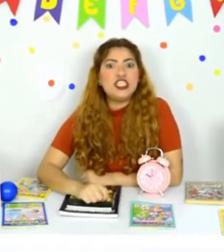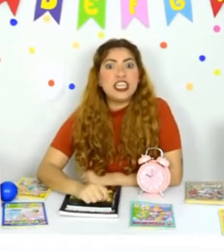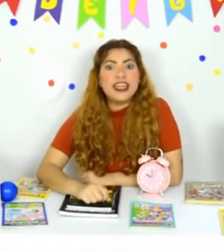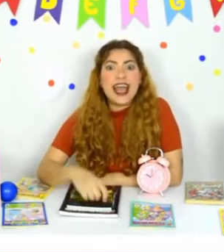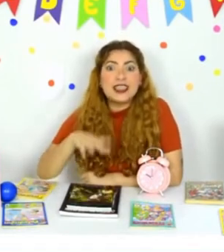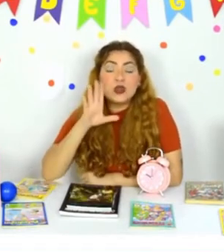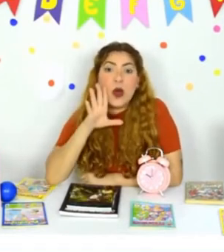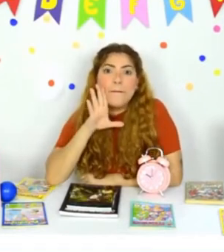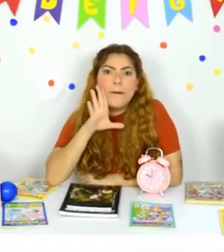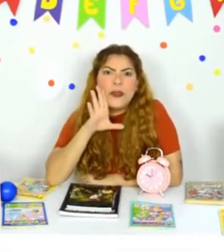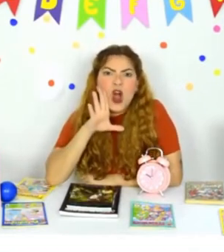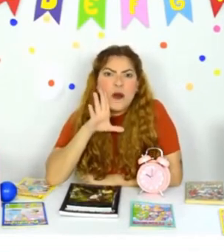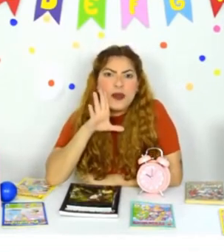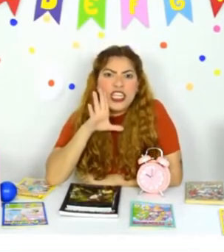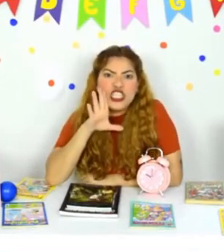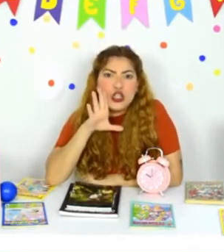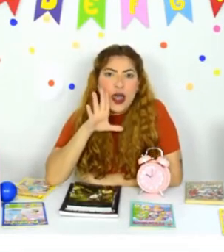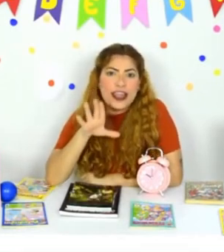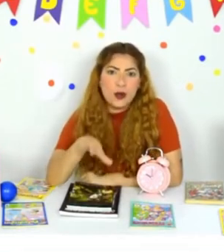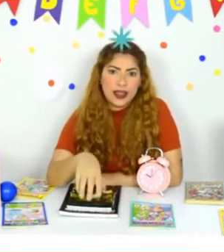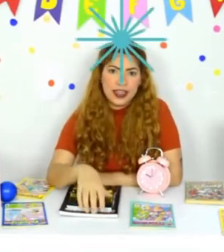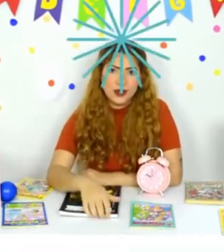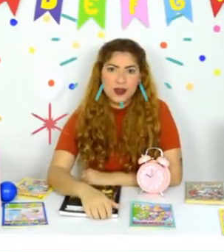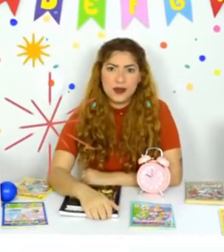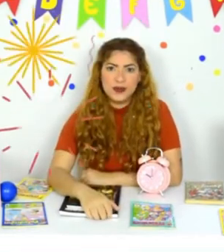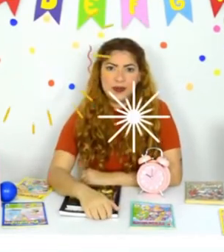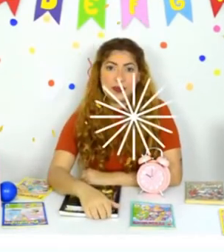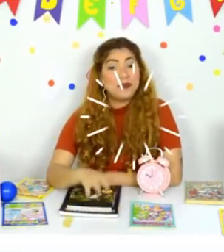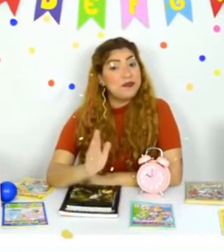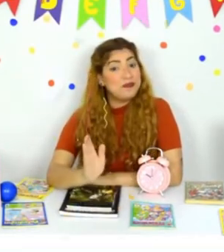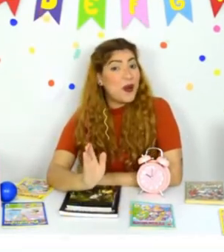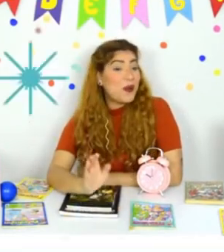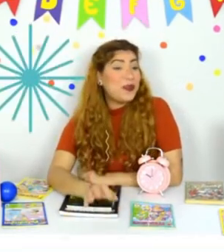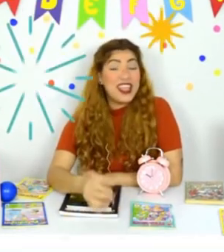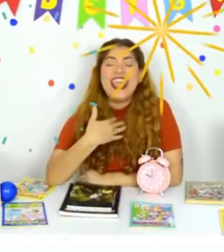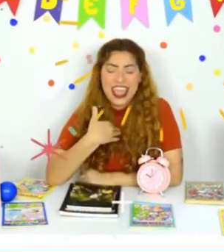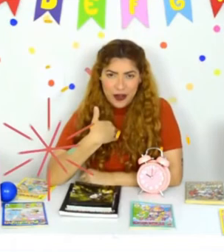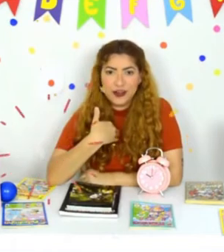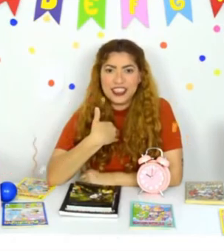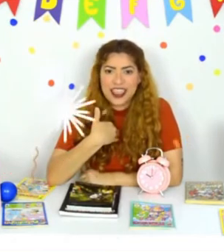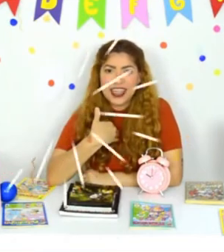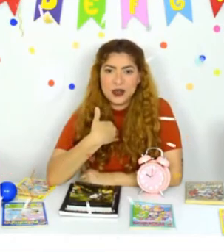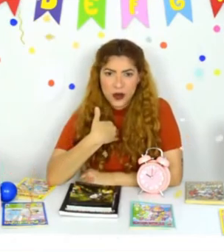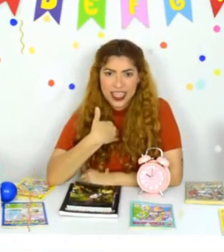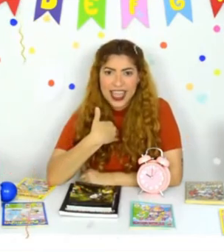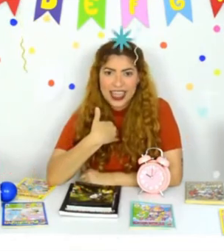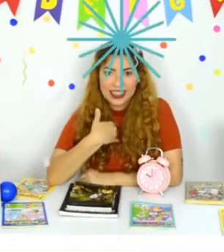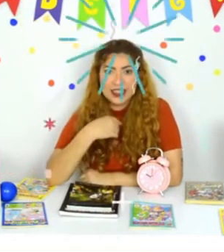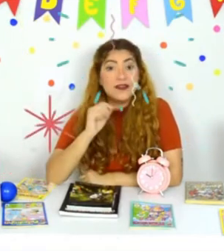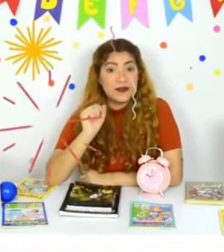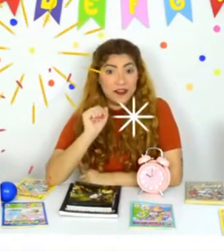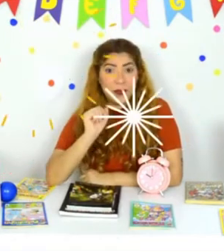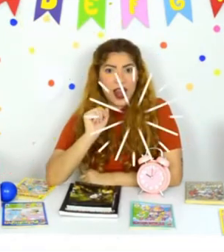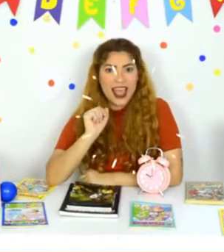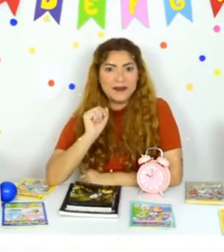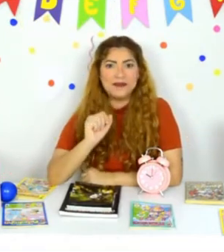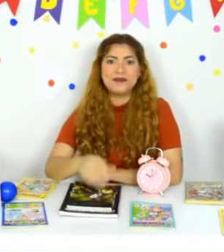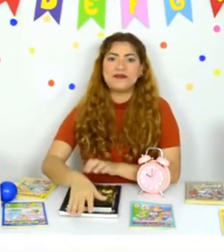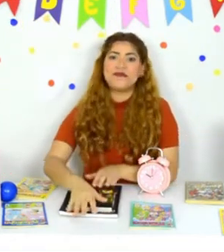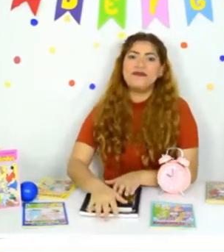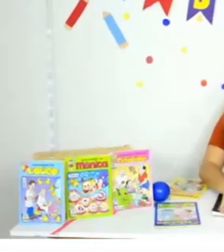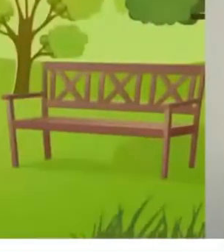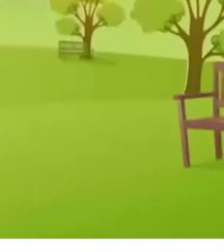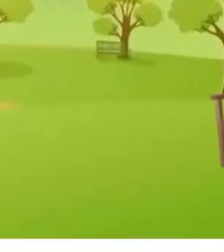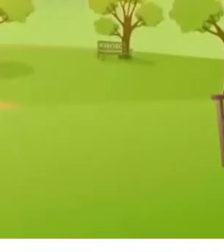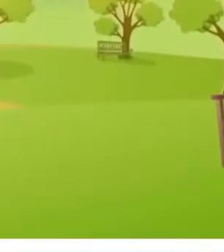você acha de criar a sua própria história em quadrinhos? Bom, eu vou te dar as coordenadas. Vamos lá?